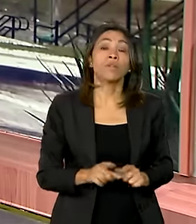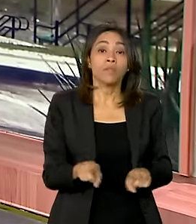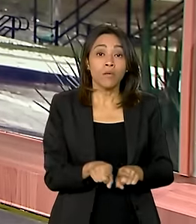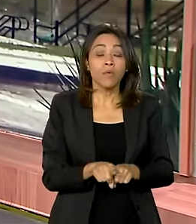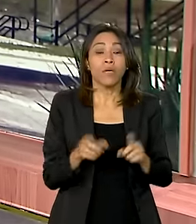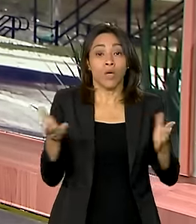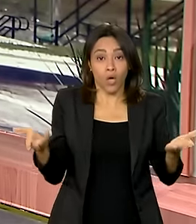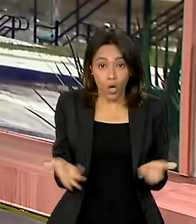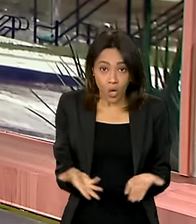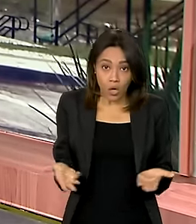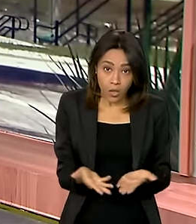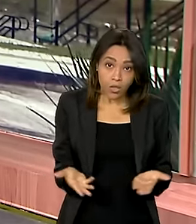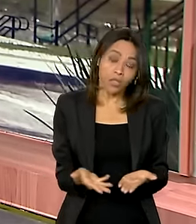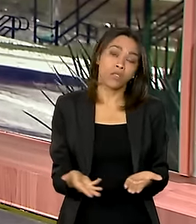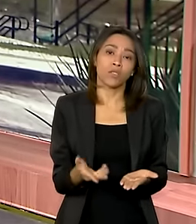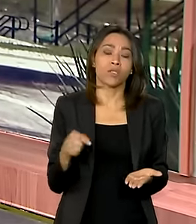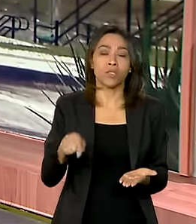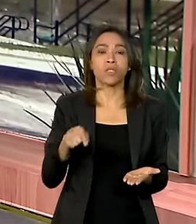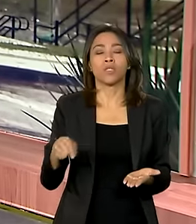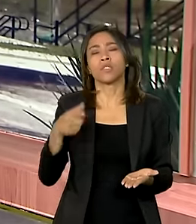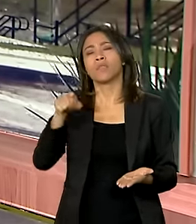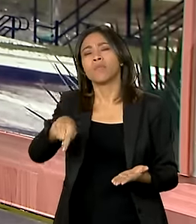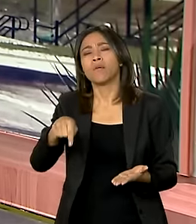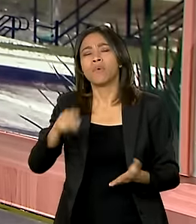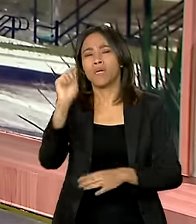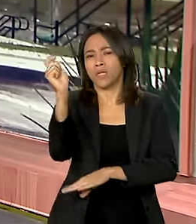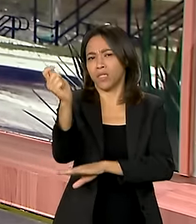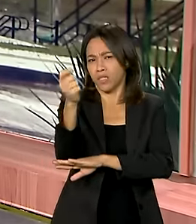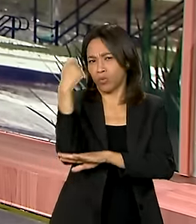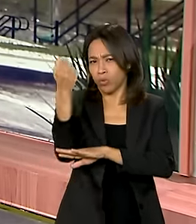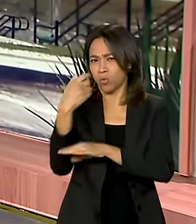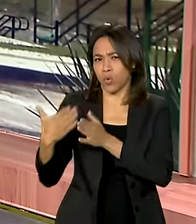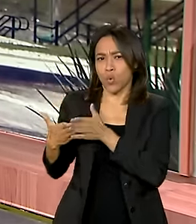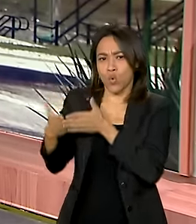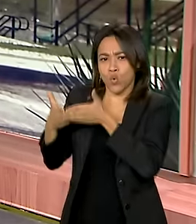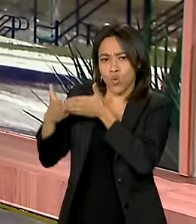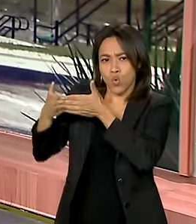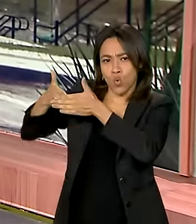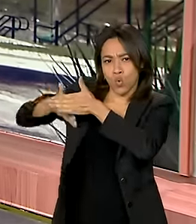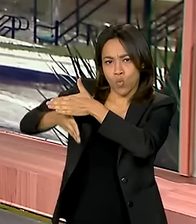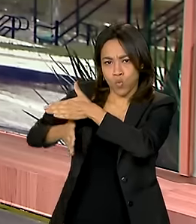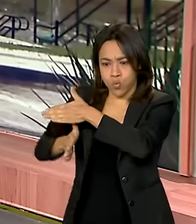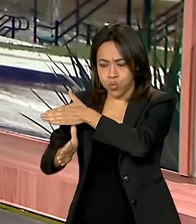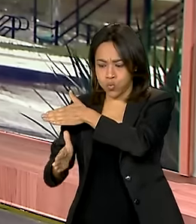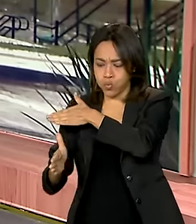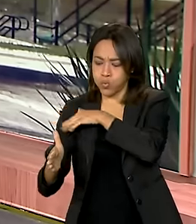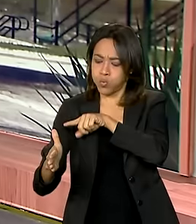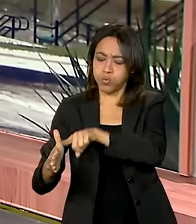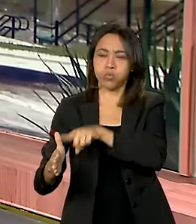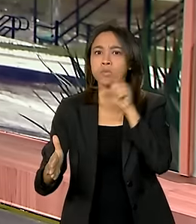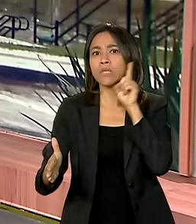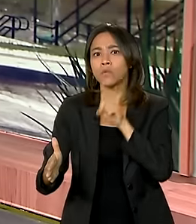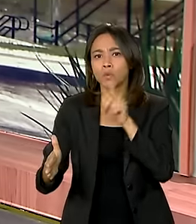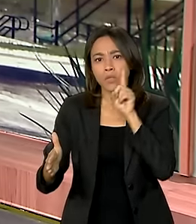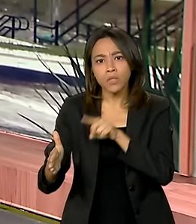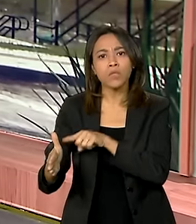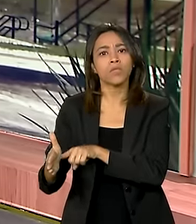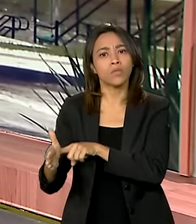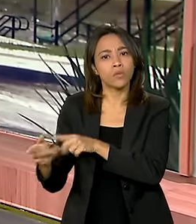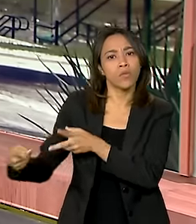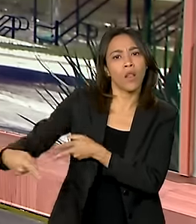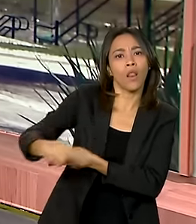também chega ali à costa do Rio Grande do Sul o porta-aviões nuclear George Washington. Vem dos Estados Unidos com